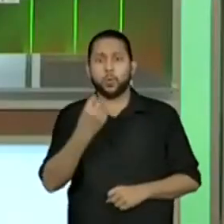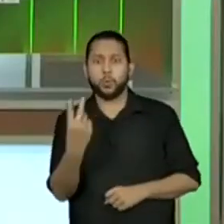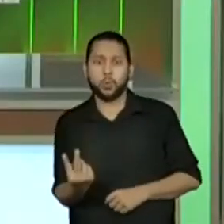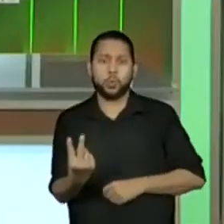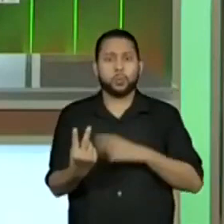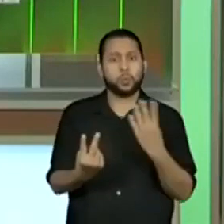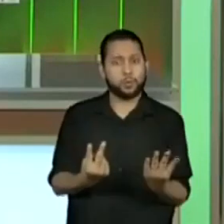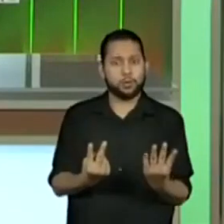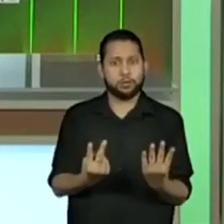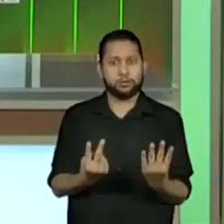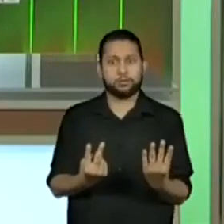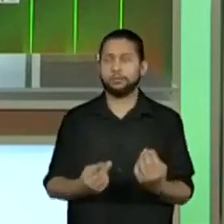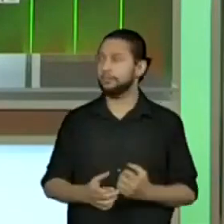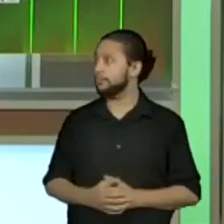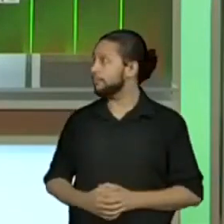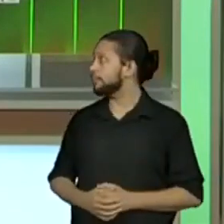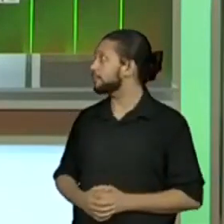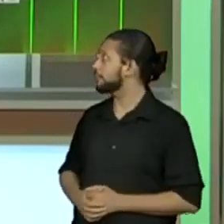Então, 1 mais 4,